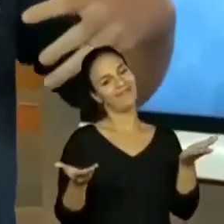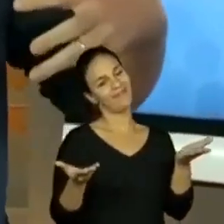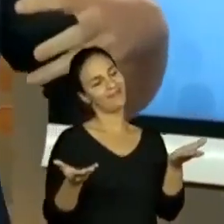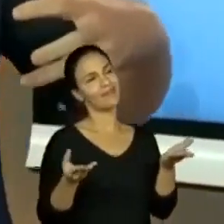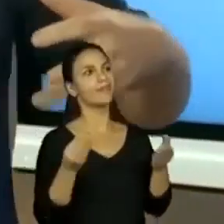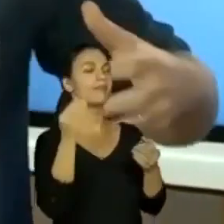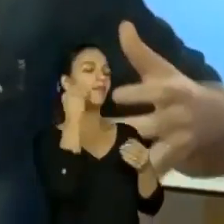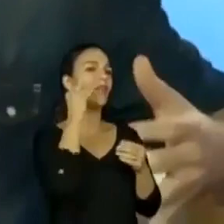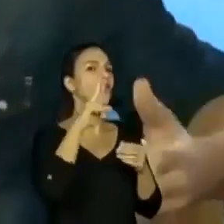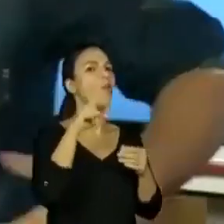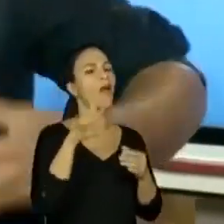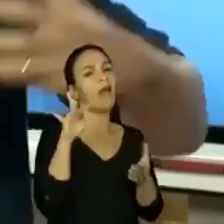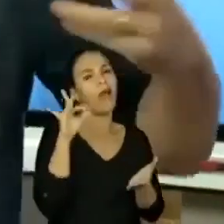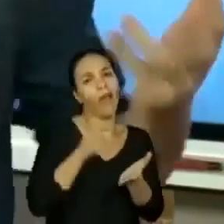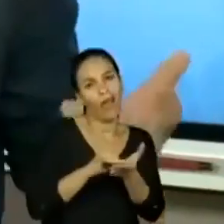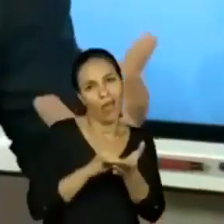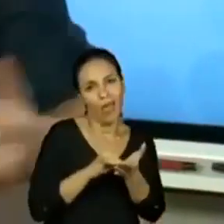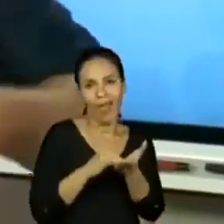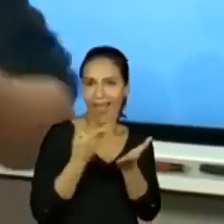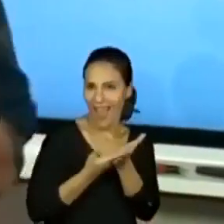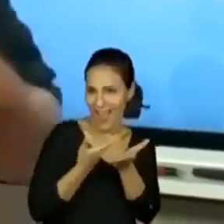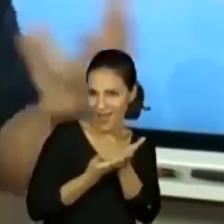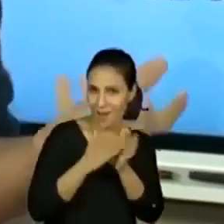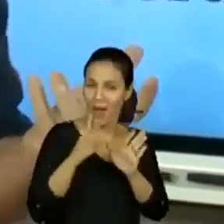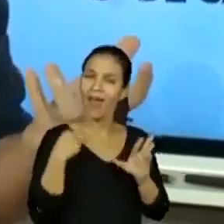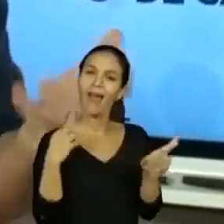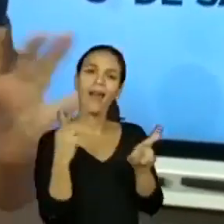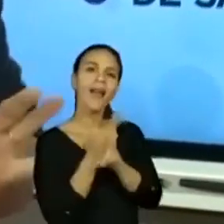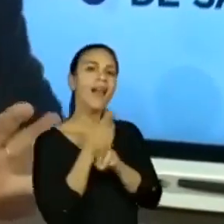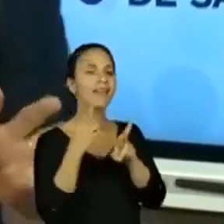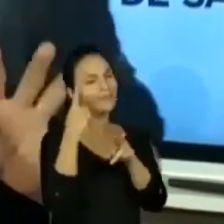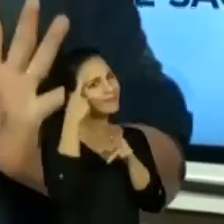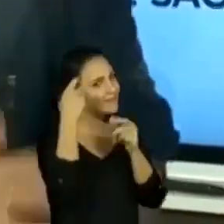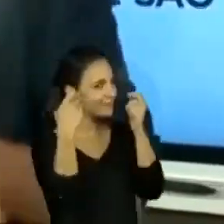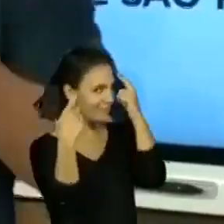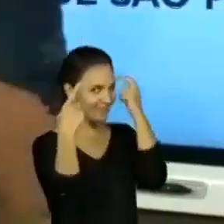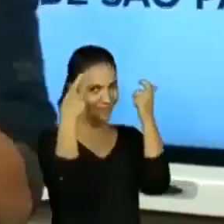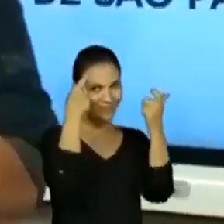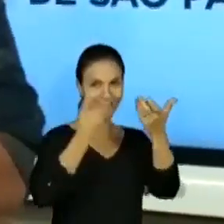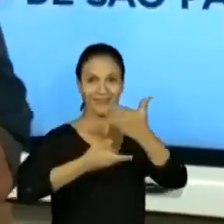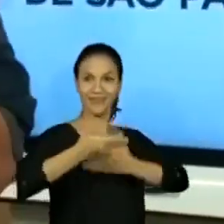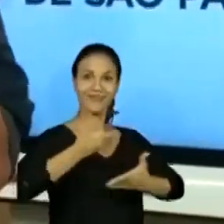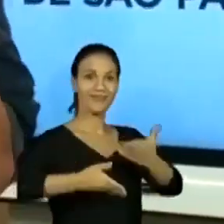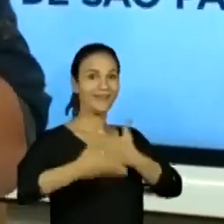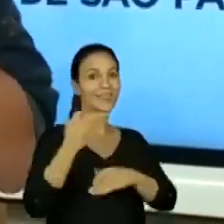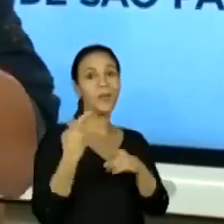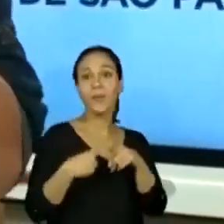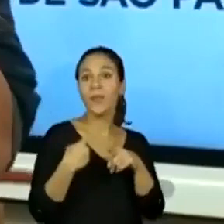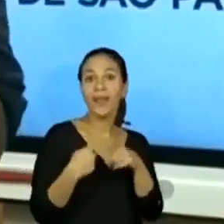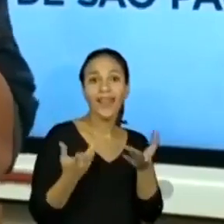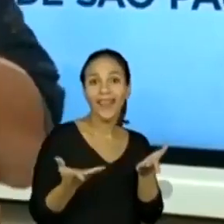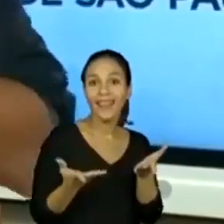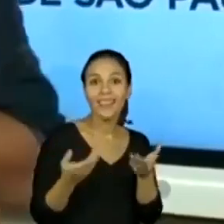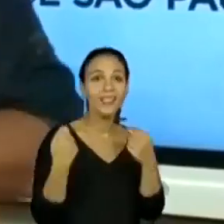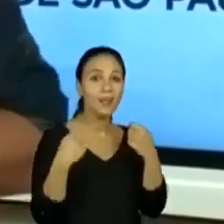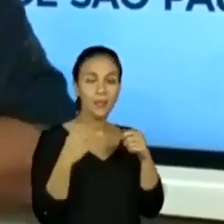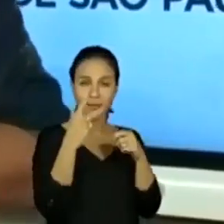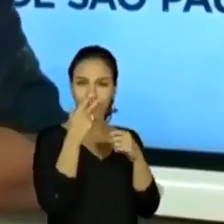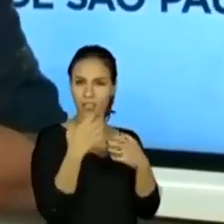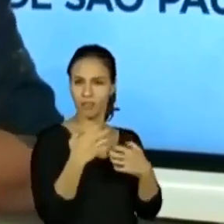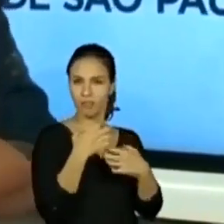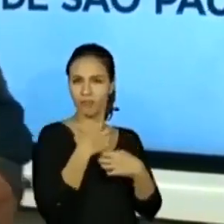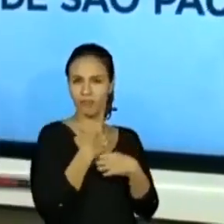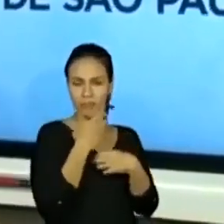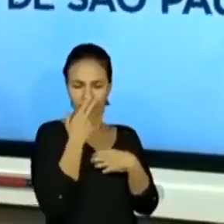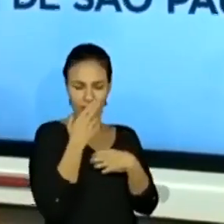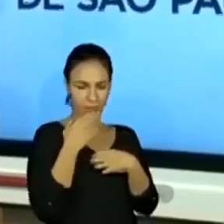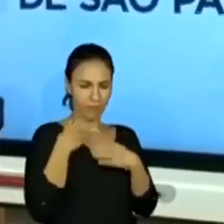bem uma aula, são relações, nós estamos trocando ideia, porque nós temos que quebrar esse aprisionamento